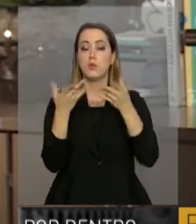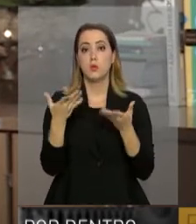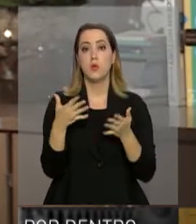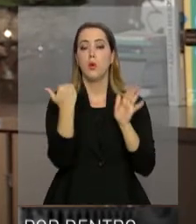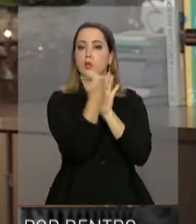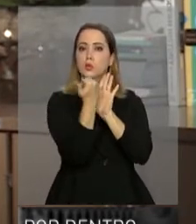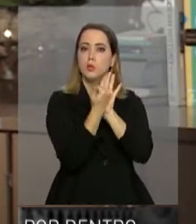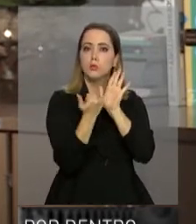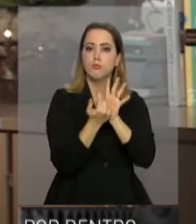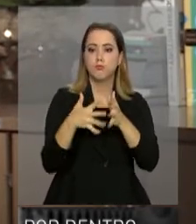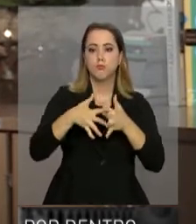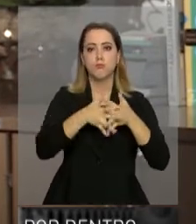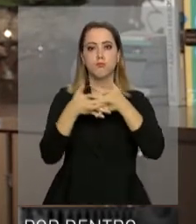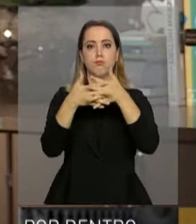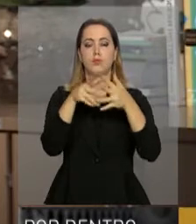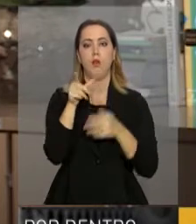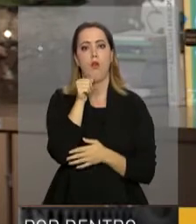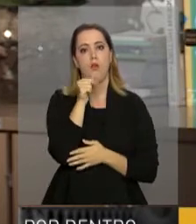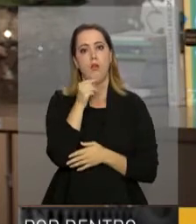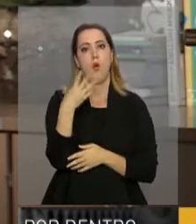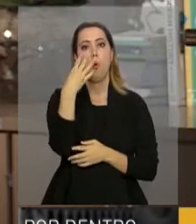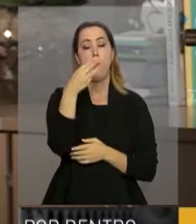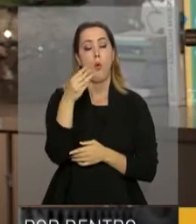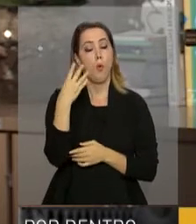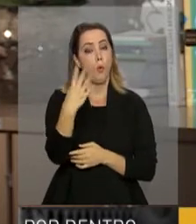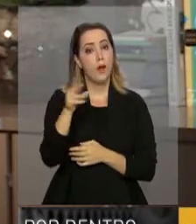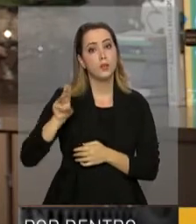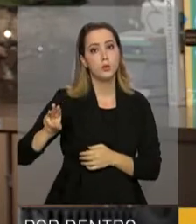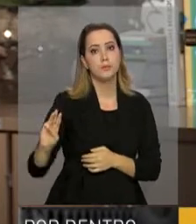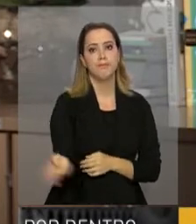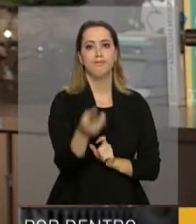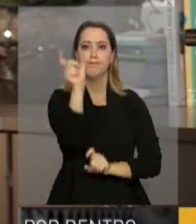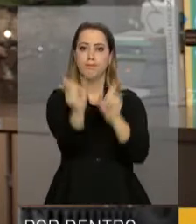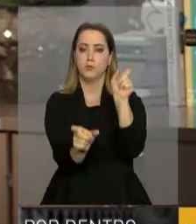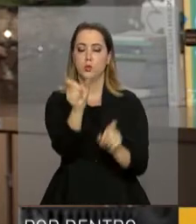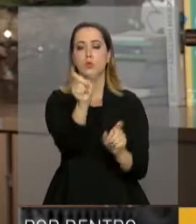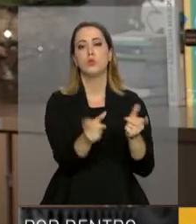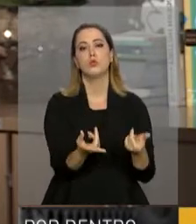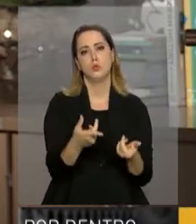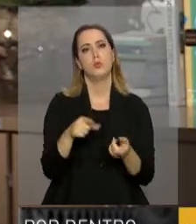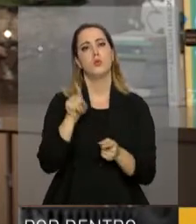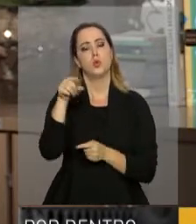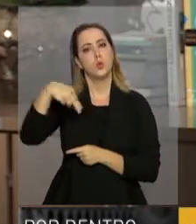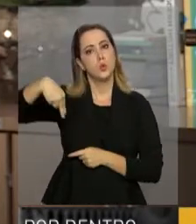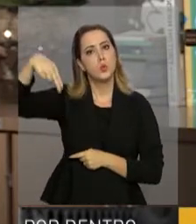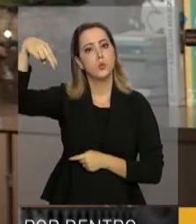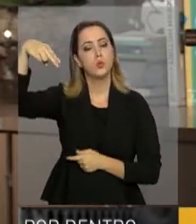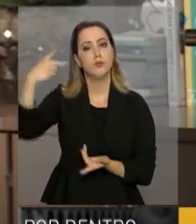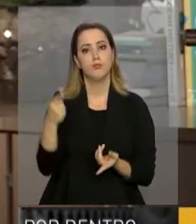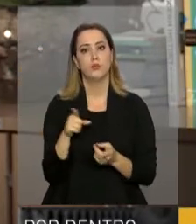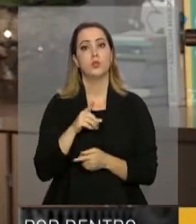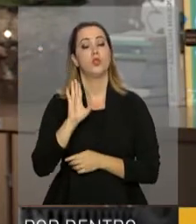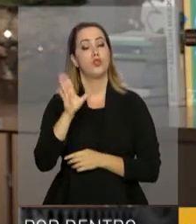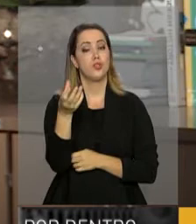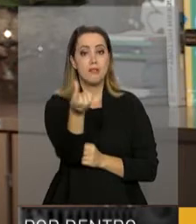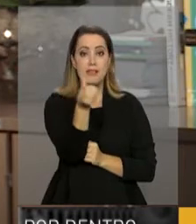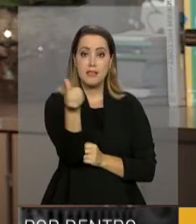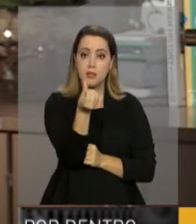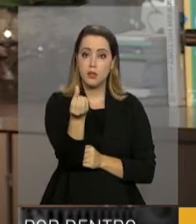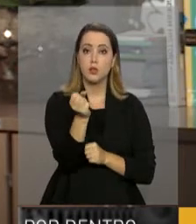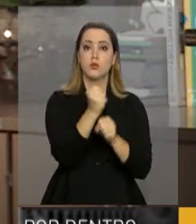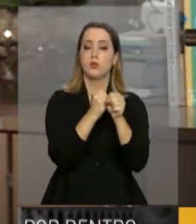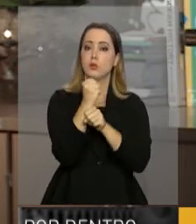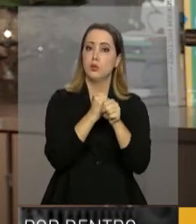alcança 4 milhões de nordestinos. São 4 milhões de nordestinos que estão vivendo o sexto ano da seca no